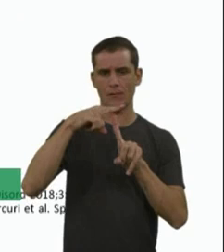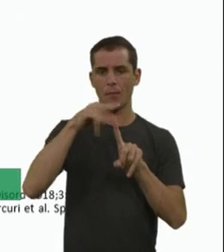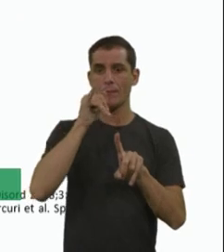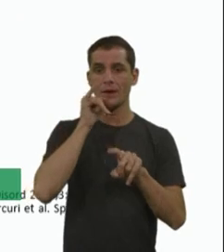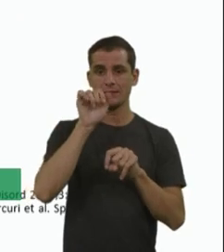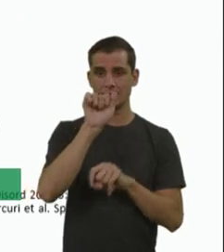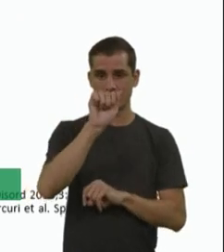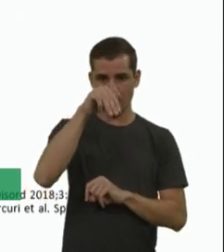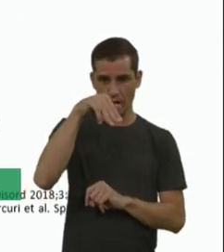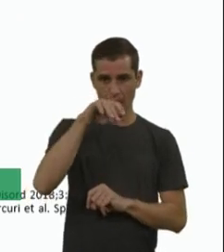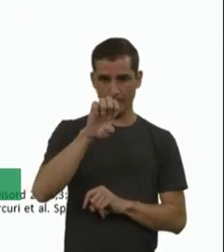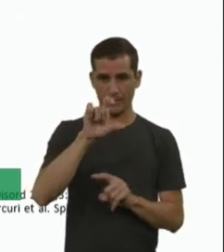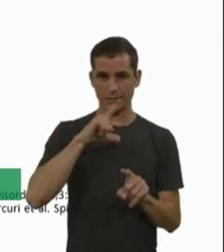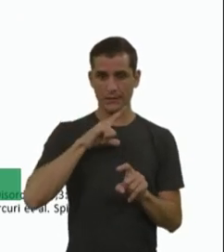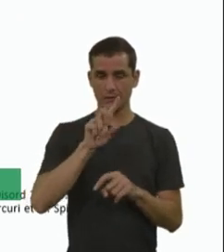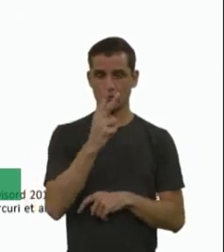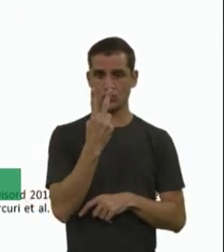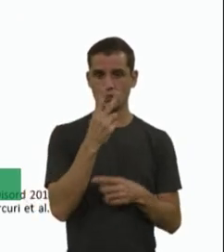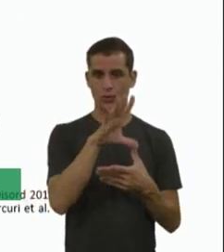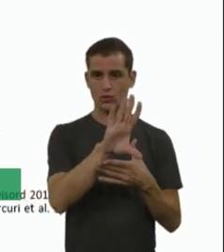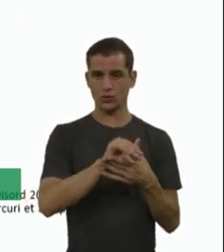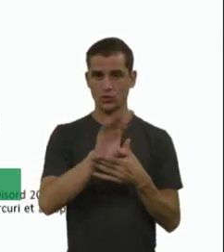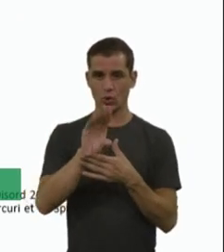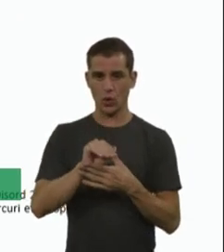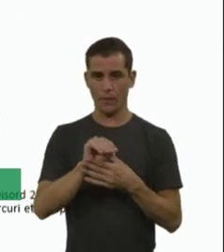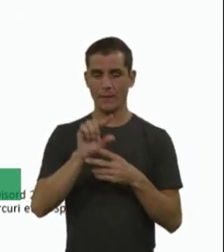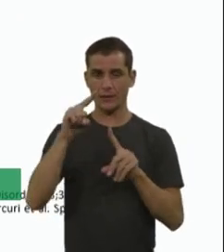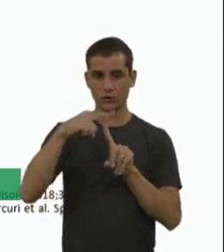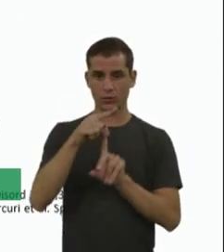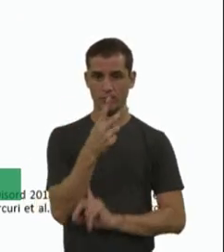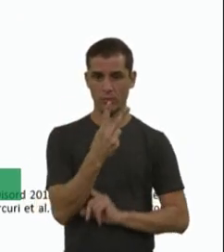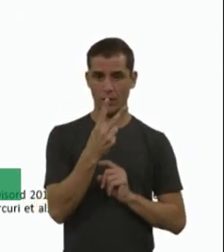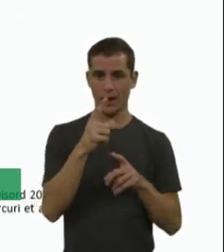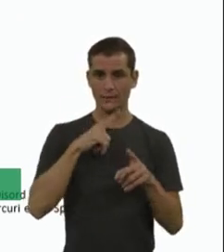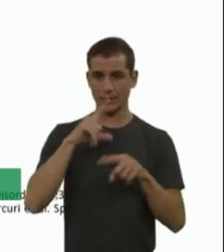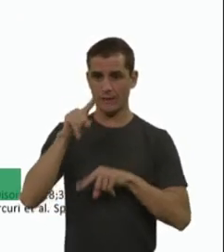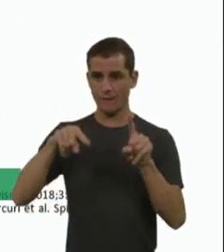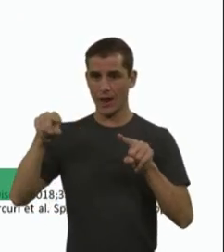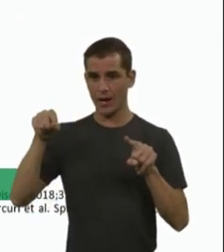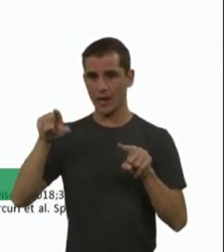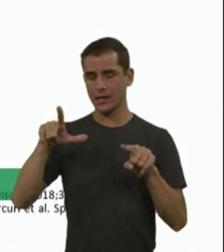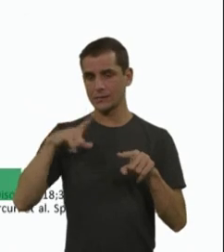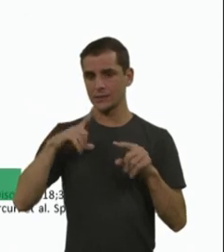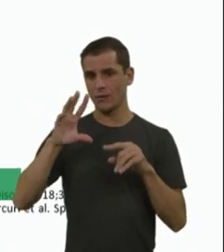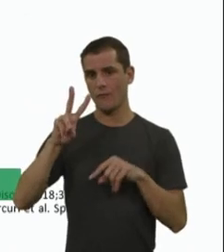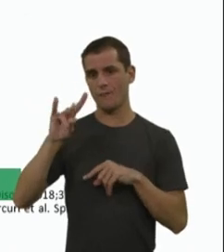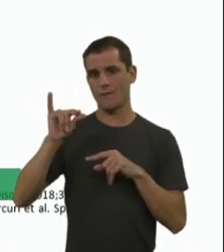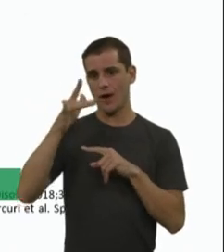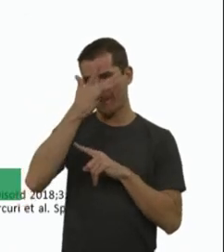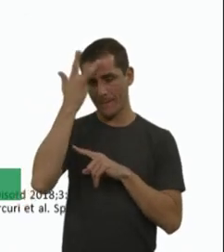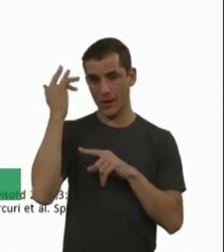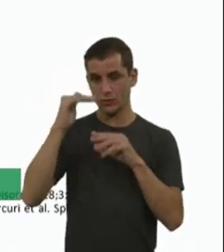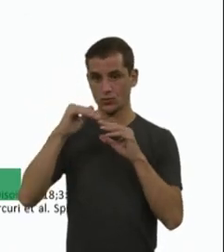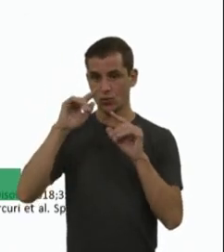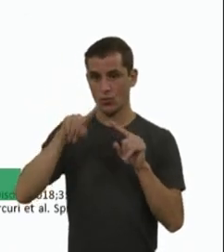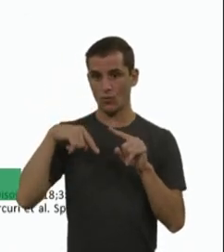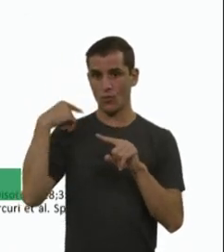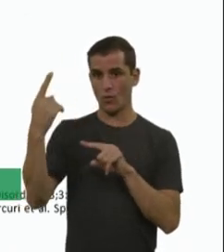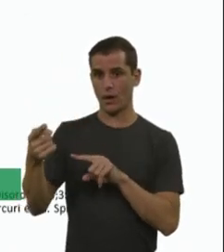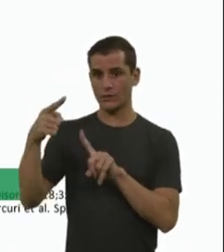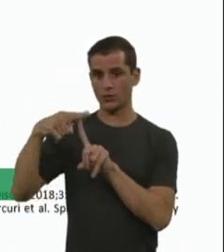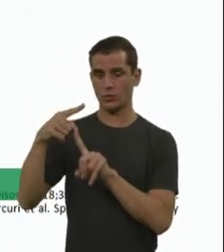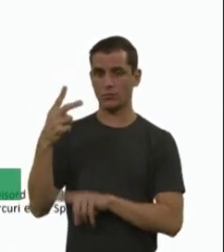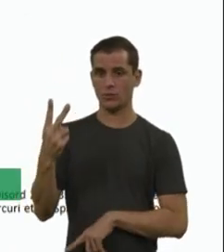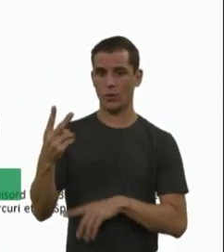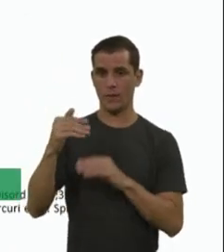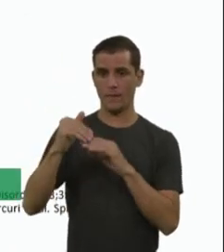SMN2, se eu tiver essa variante em uma das cópias esse paciente vai evoluir com AMI tipo 2, esses mais fortes que